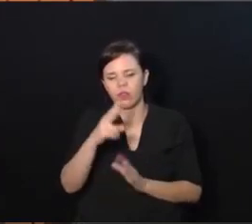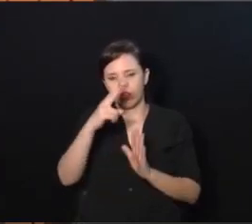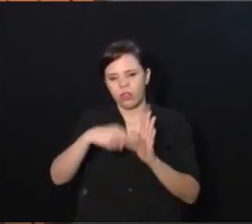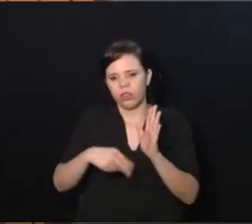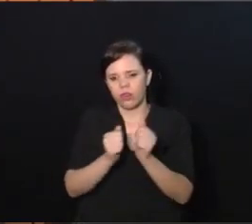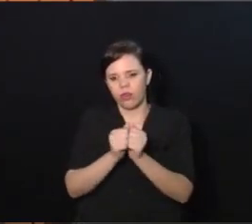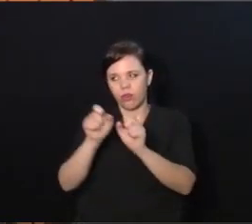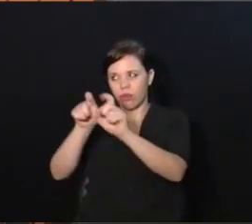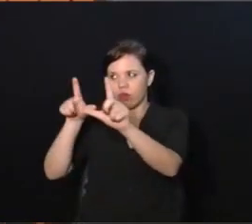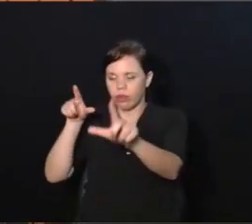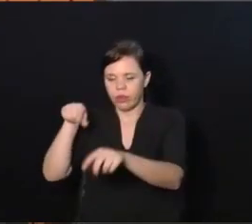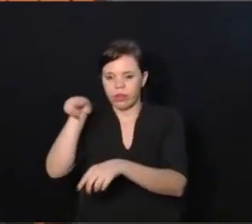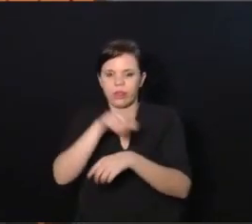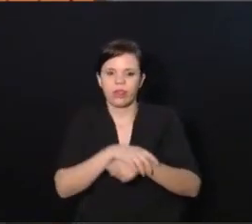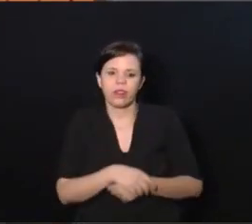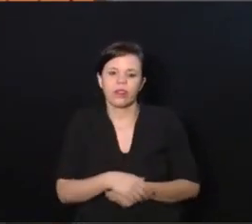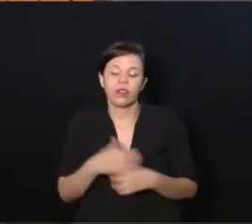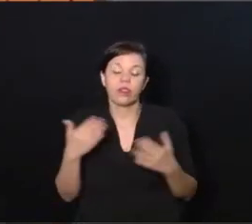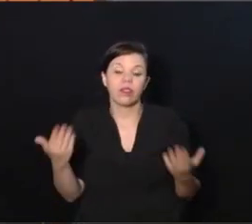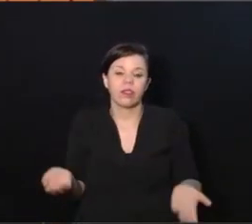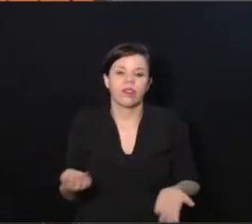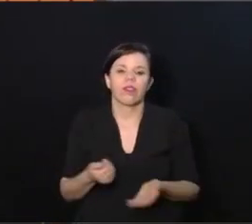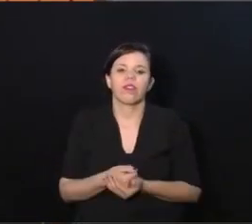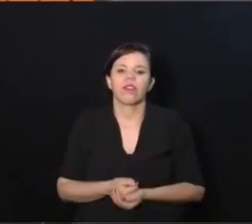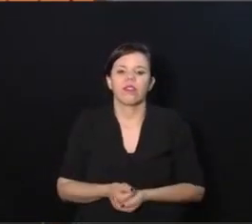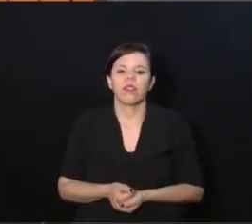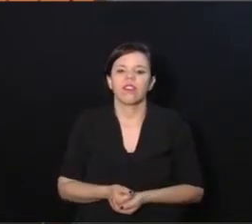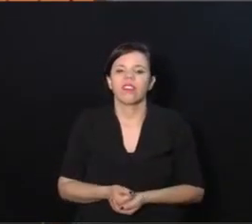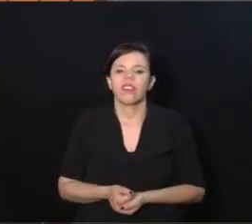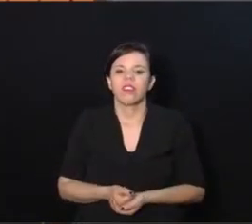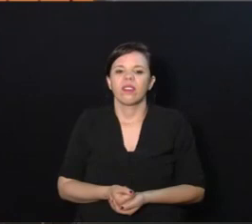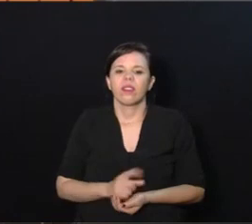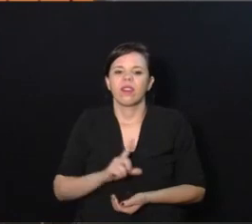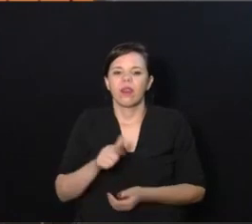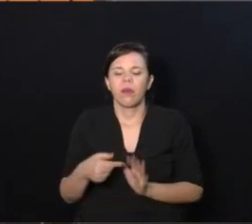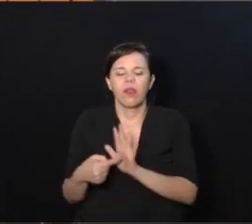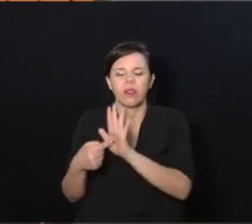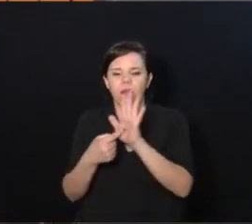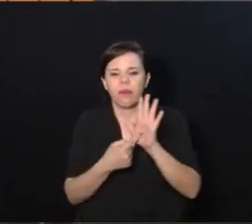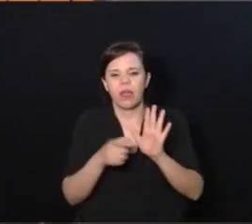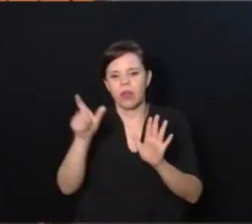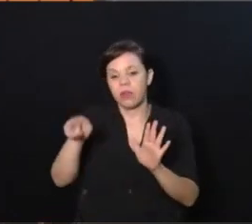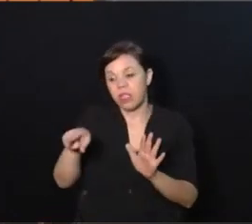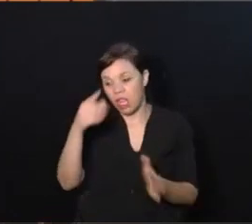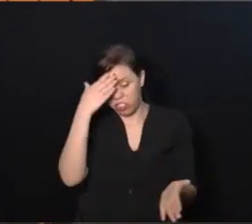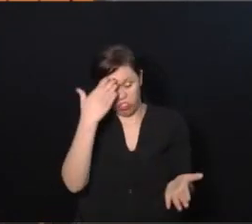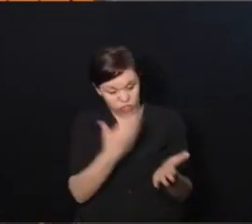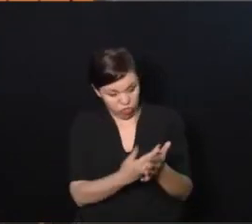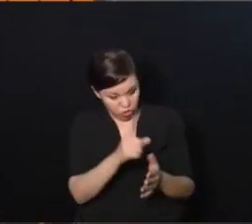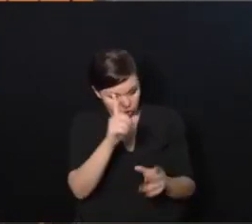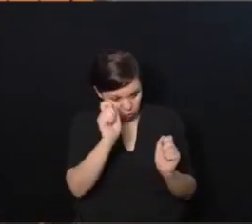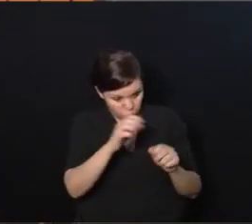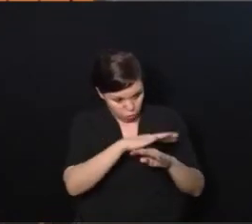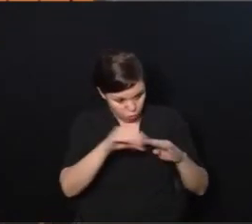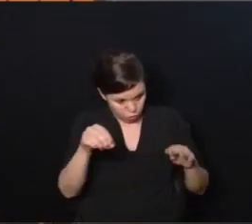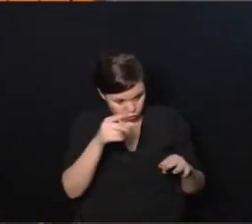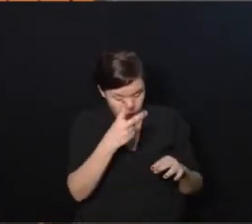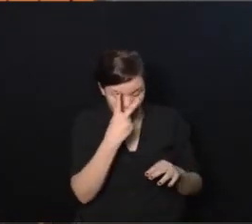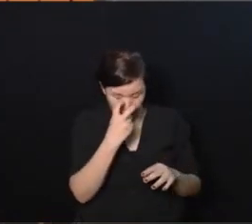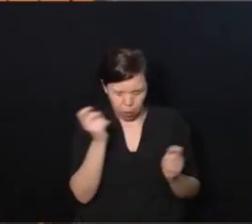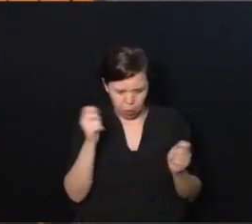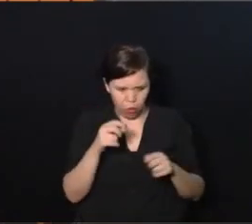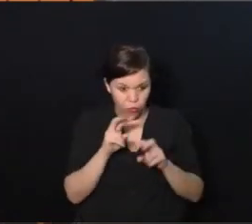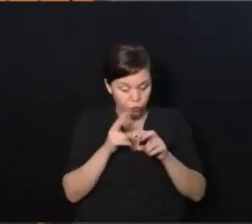junto com vocês. E aí, sempre aparece um, você acredita que Deus pode fazer você voltar a enxergar? Eu